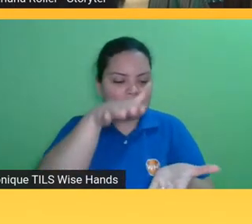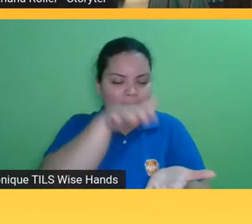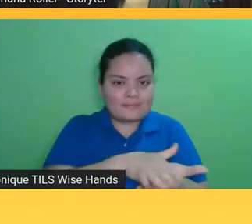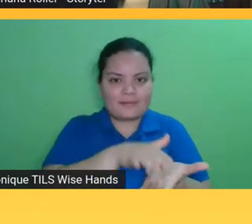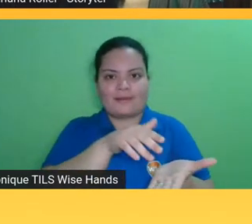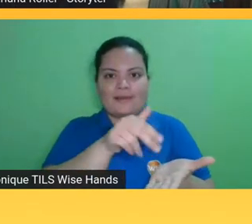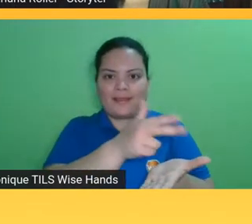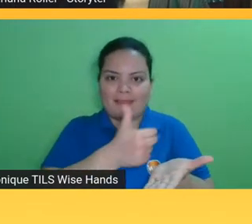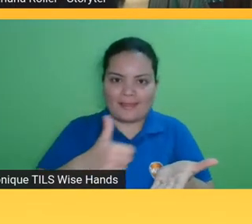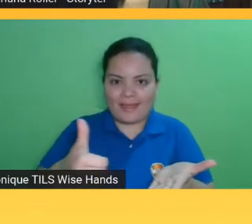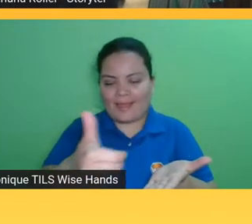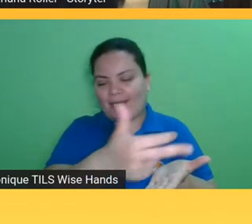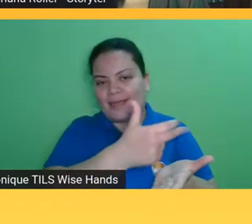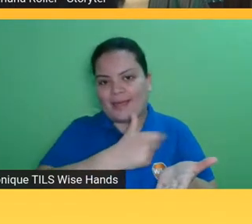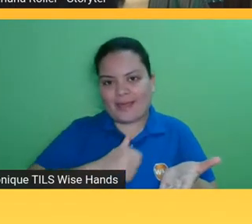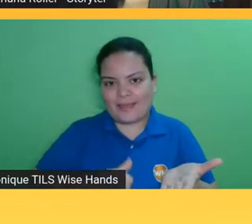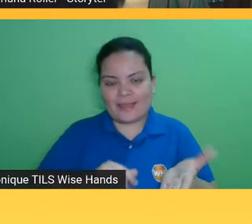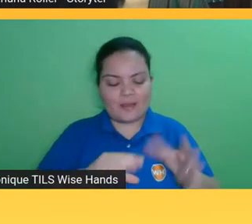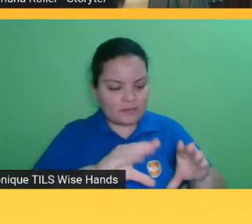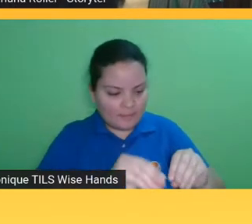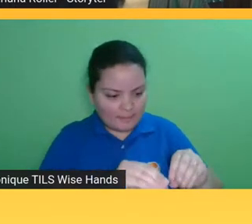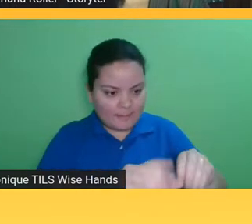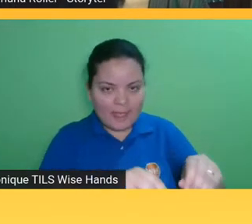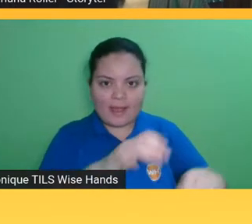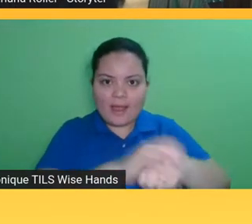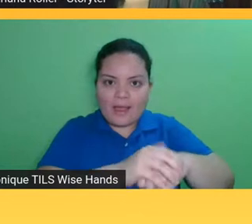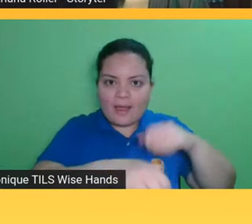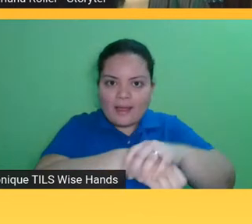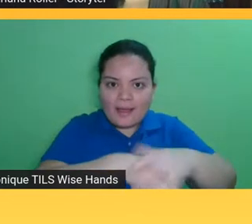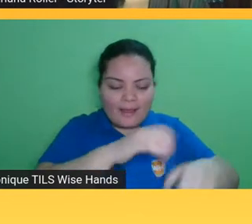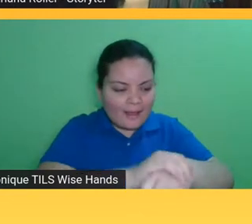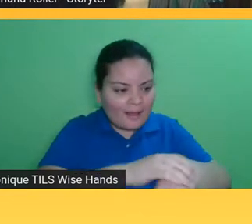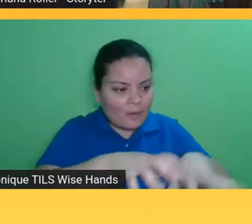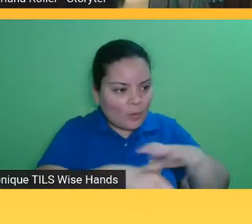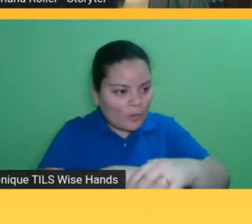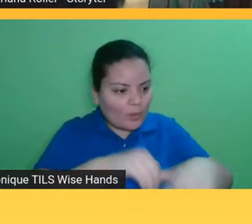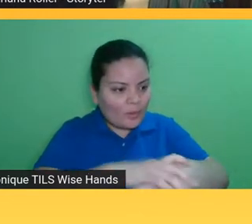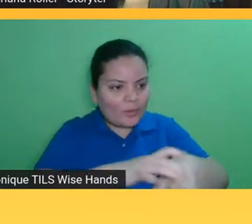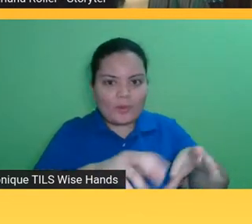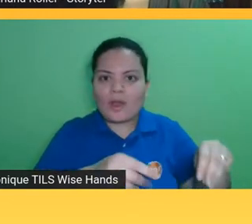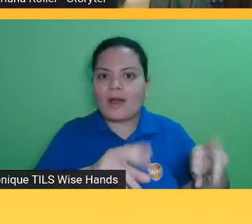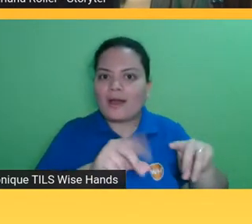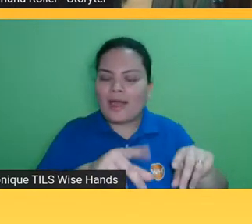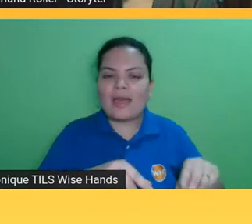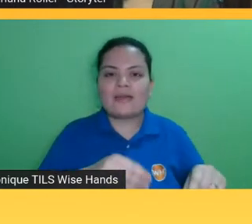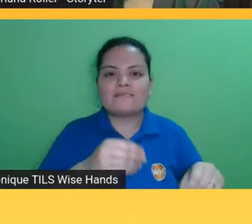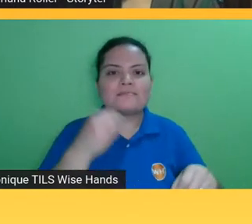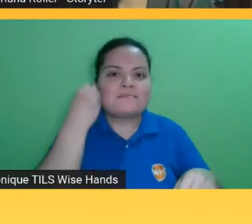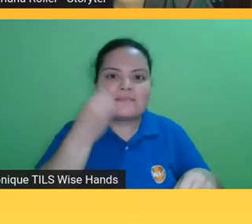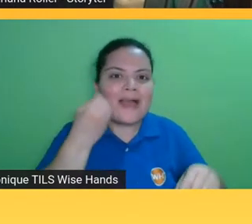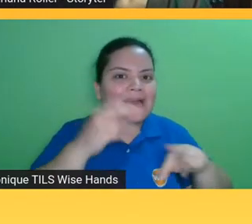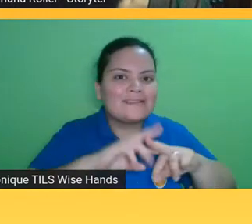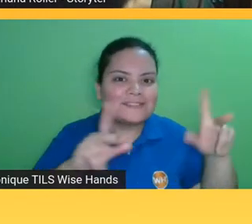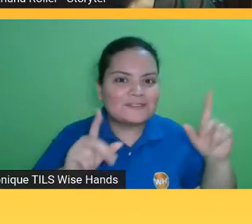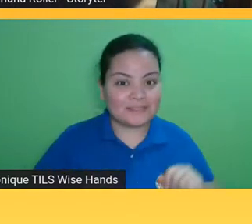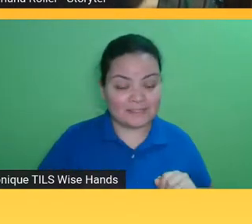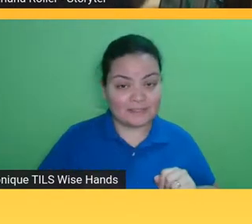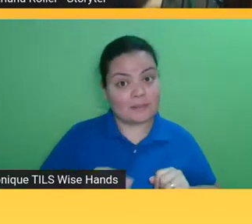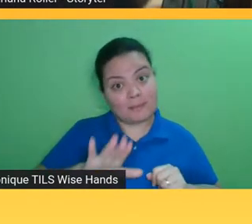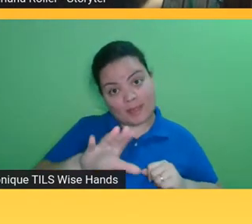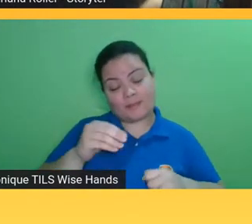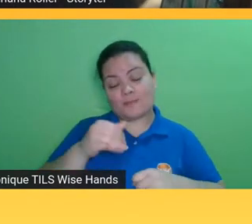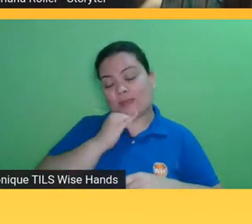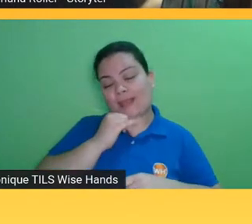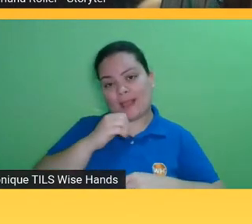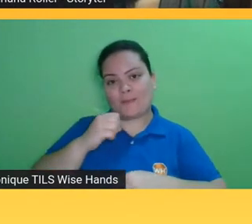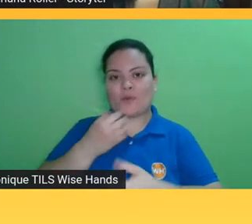fazia você ter uma satisfação diferenciada hoje com MP3 com Spotify com coisa desse tipo você já também não tem então